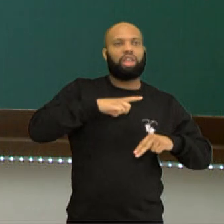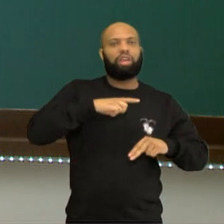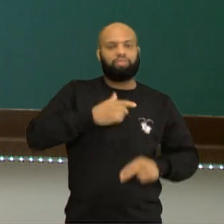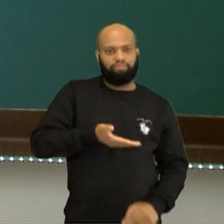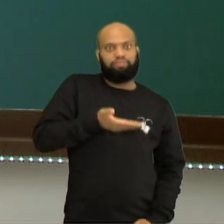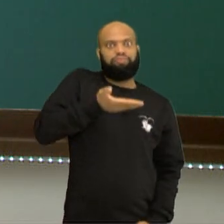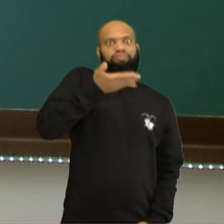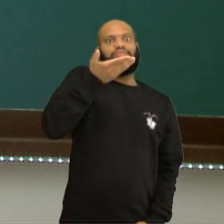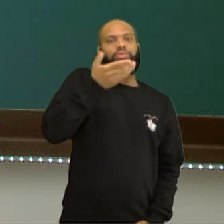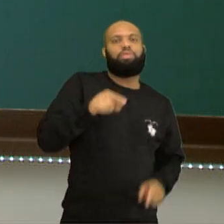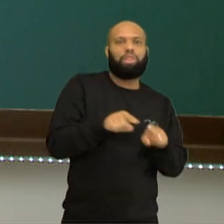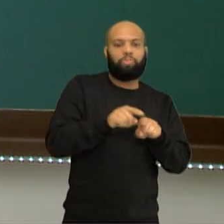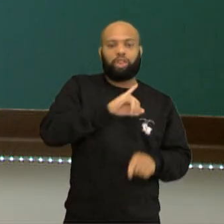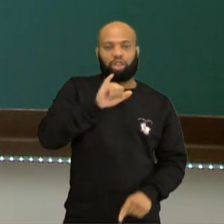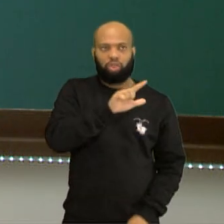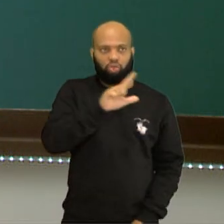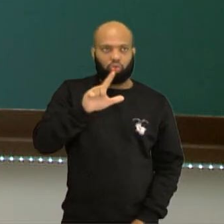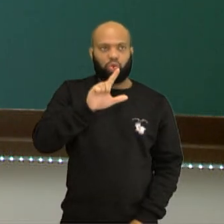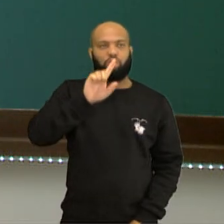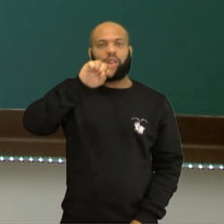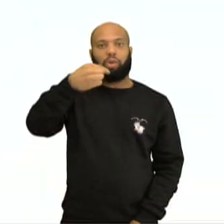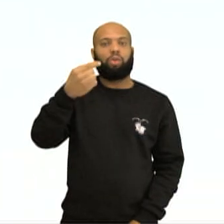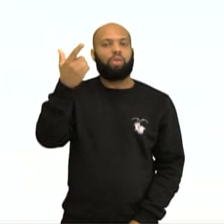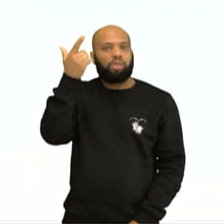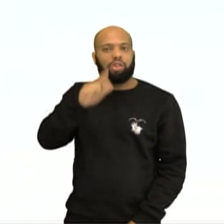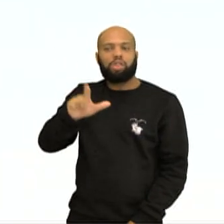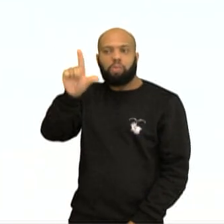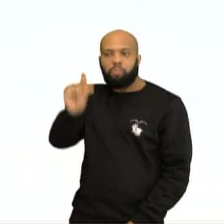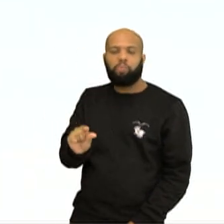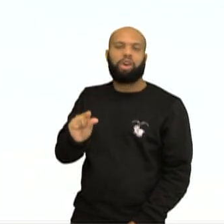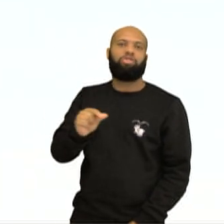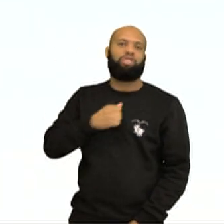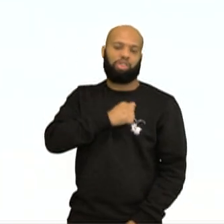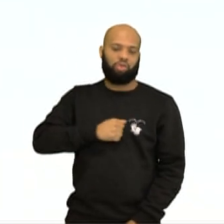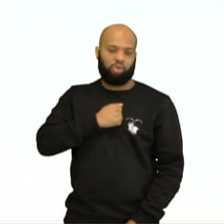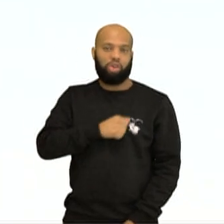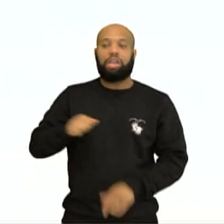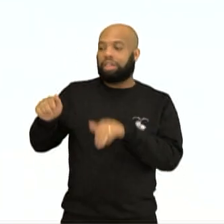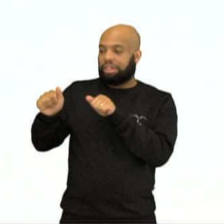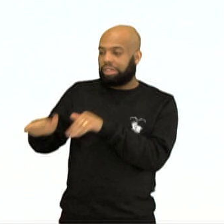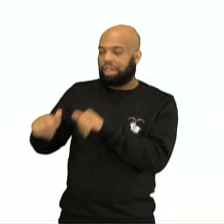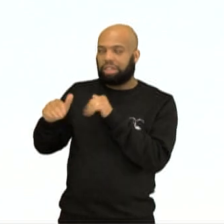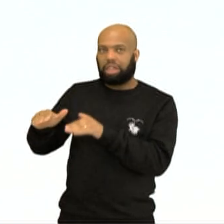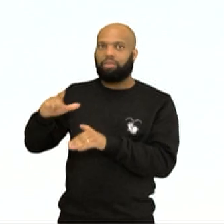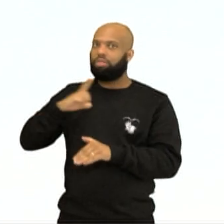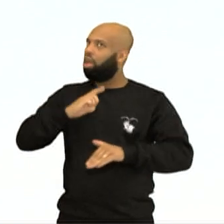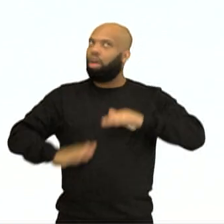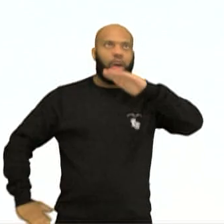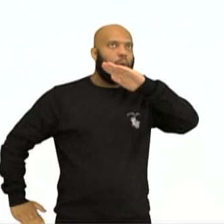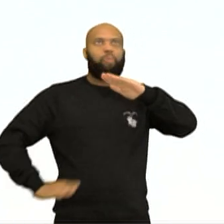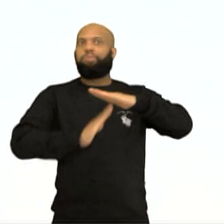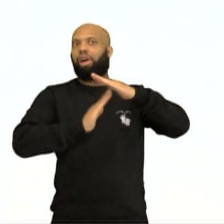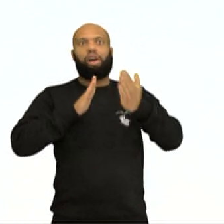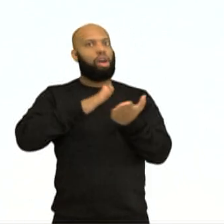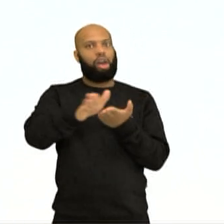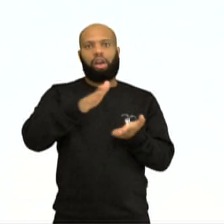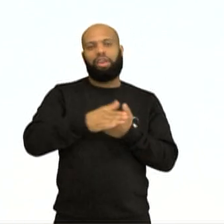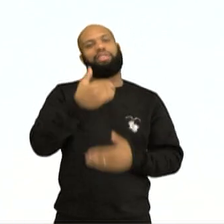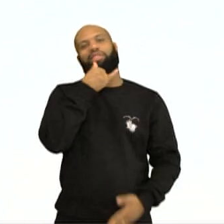grande lá em julho. Depois, conseguiu reduzir um pouquinho em agosto. E em setembro, foi o consumo máximo lá de energia.